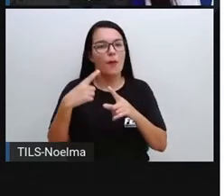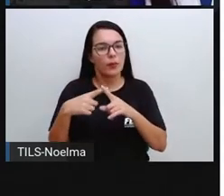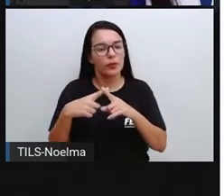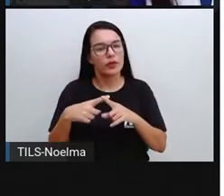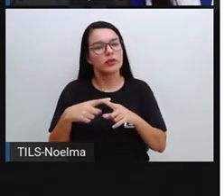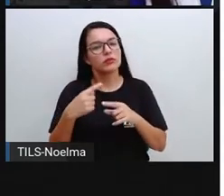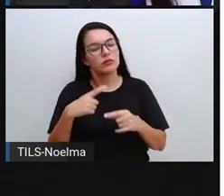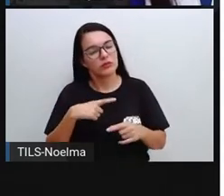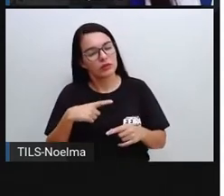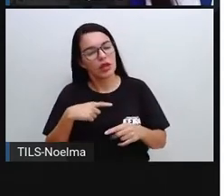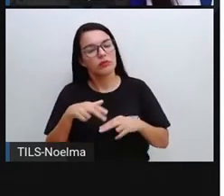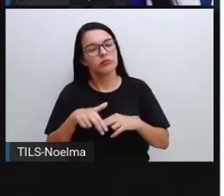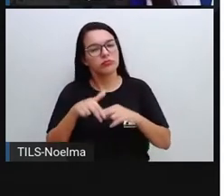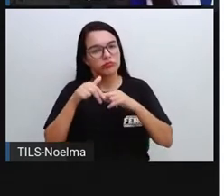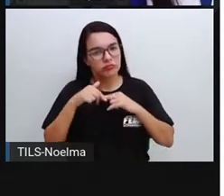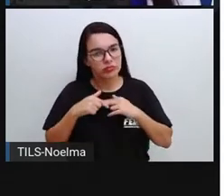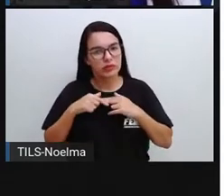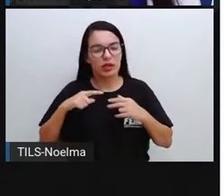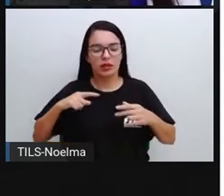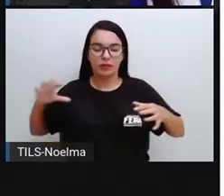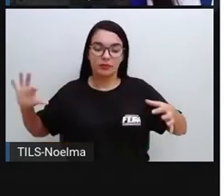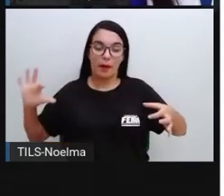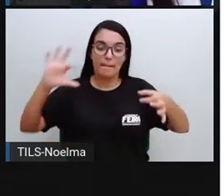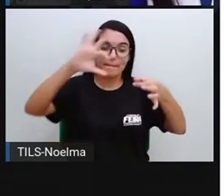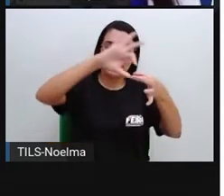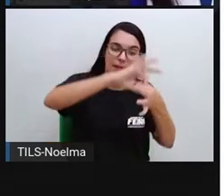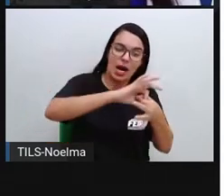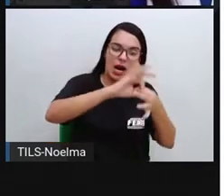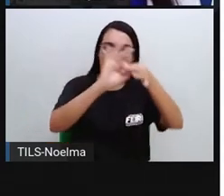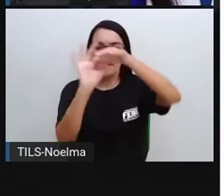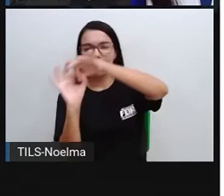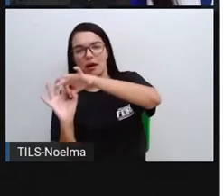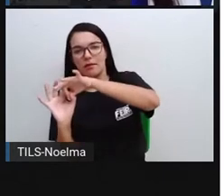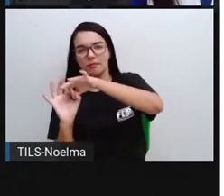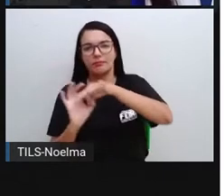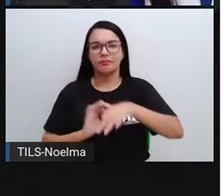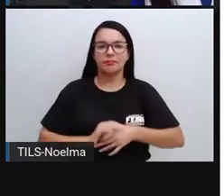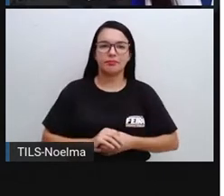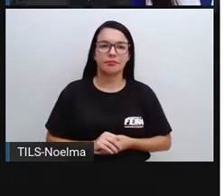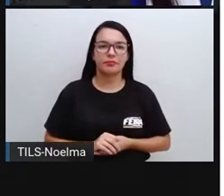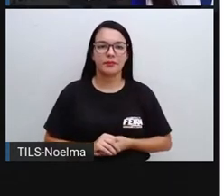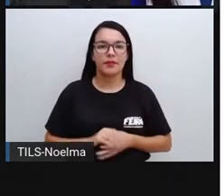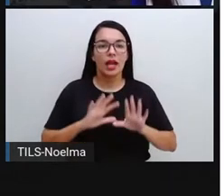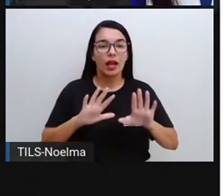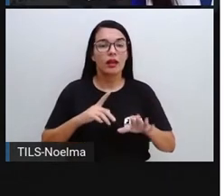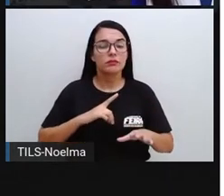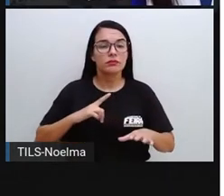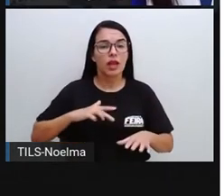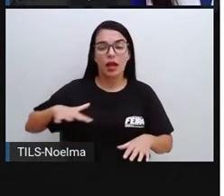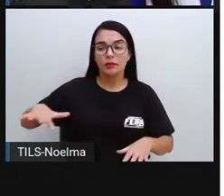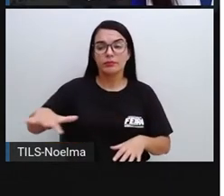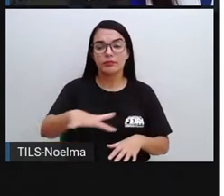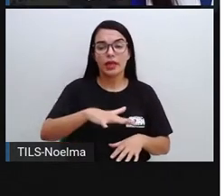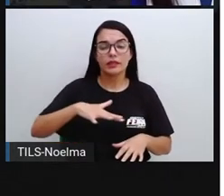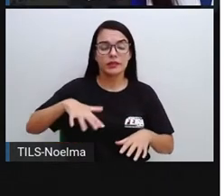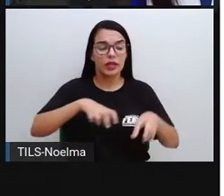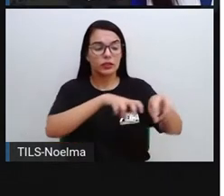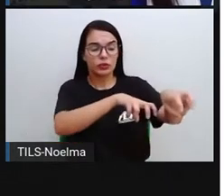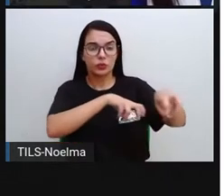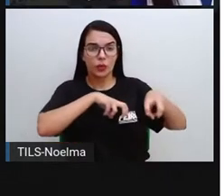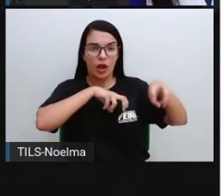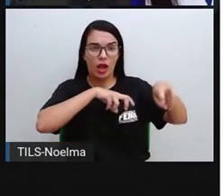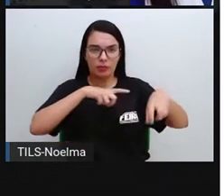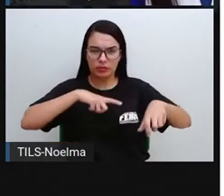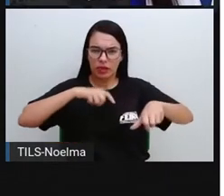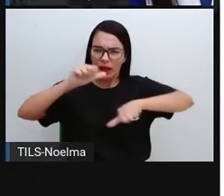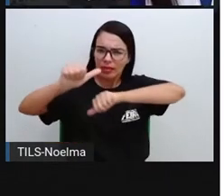interdependência entre cidade e campo, certo? A paisagem do campo, ela é transformada